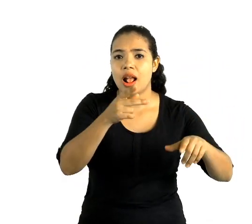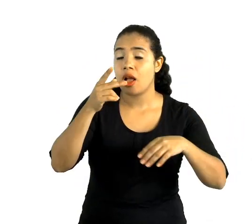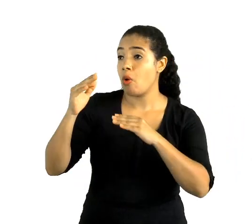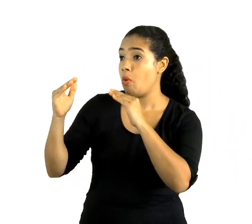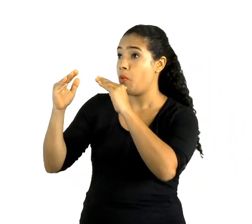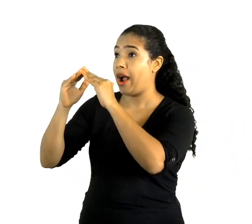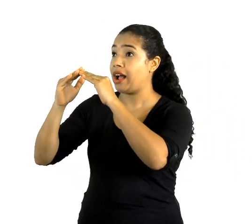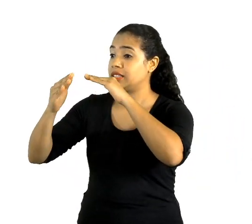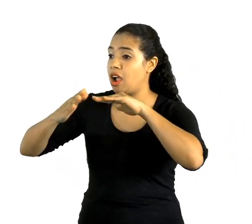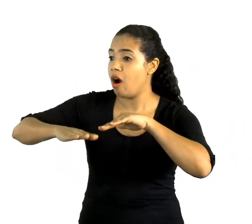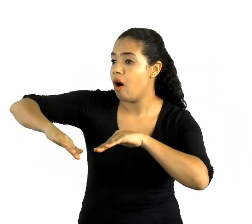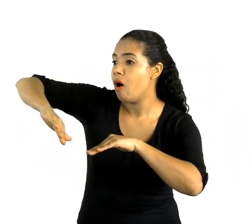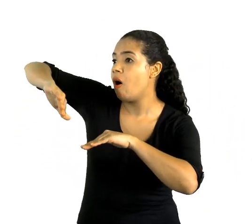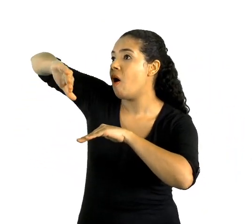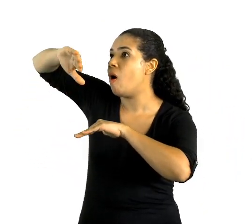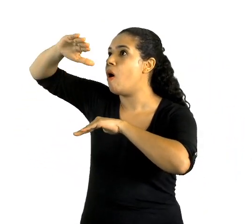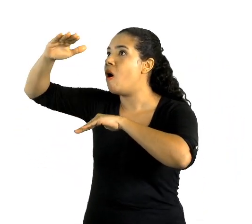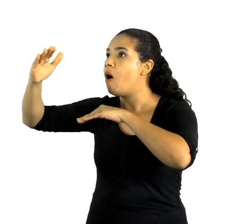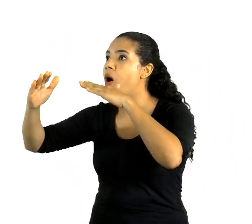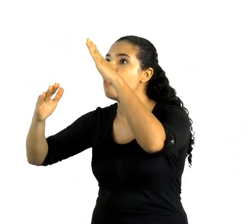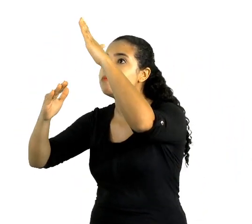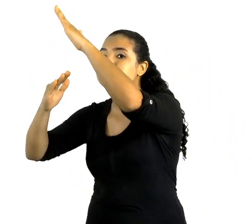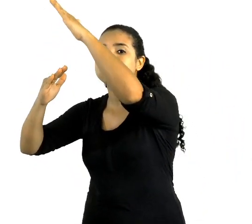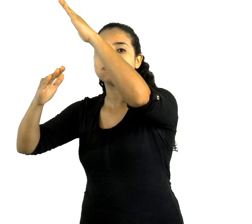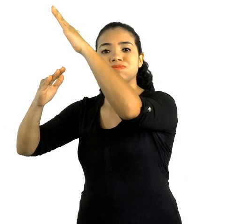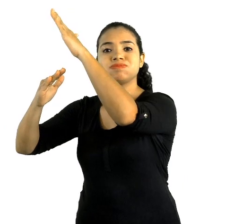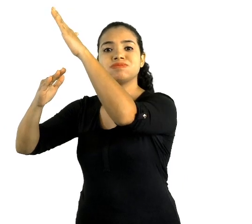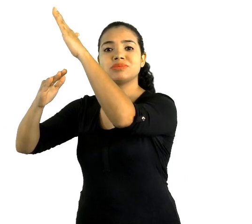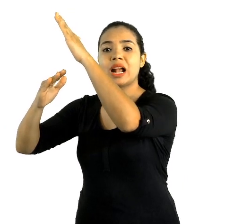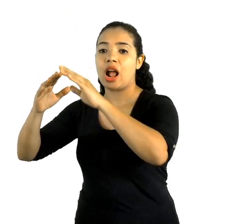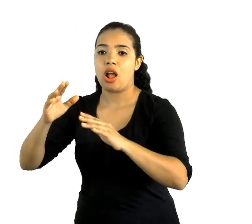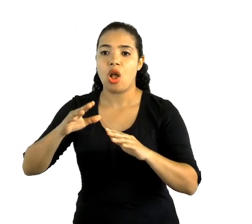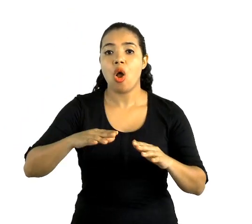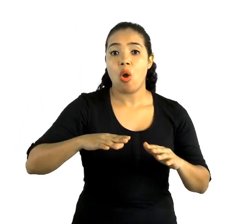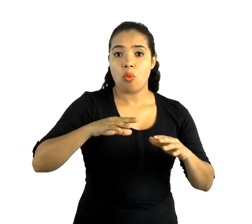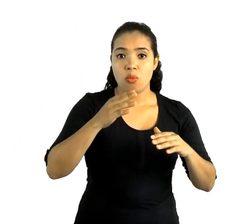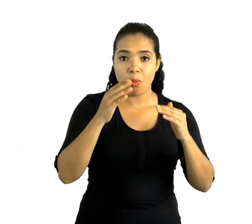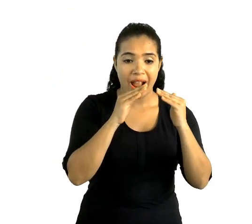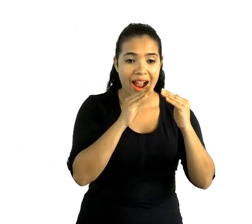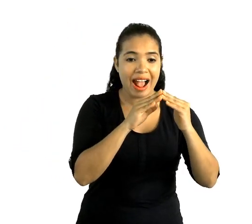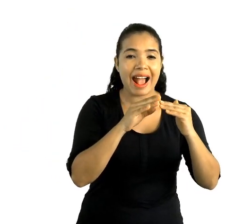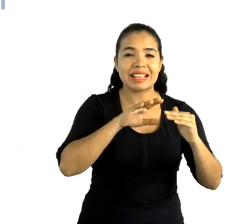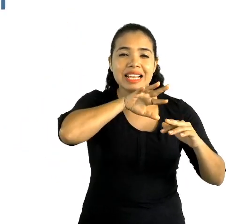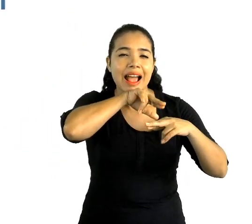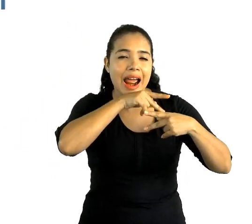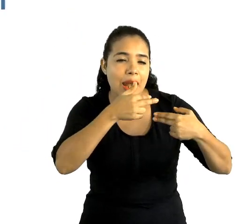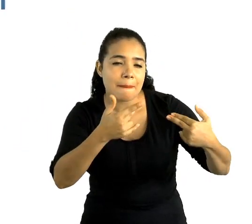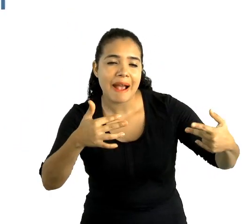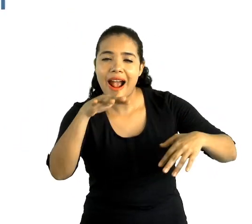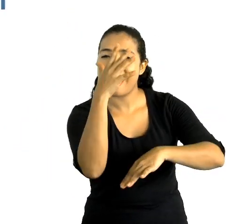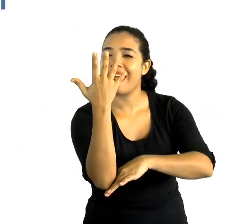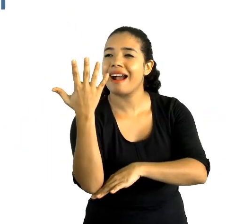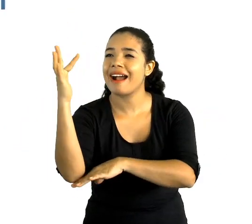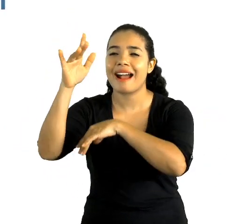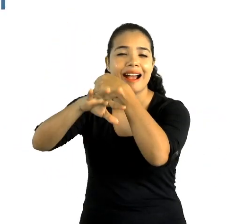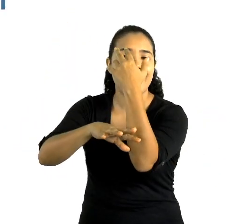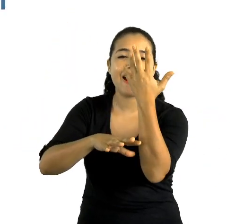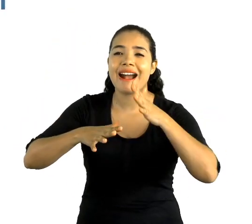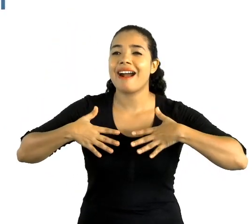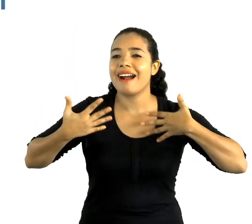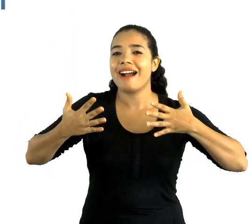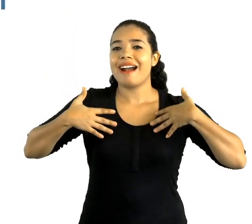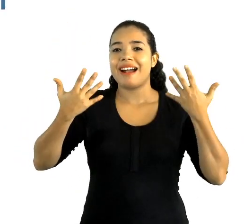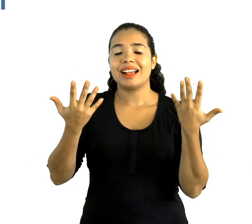serra? Uma casa alegre, com bichos e plantas? Uma casa bem gostosa, com